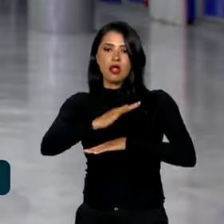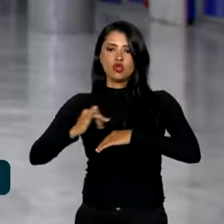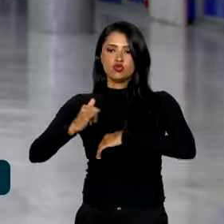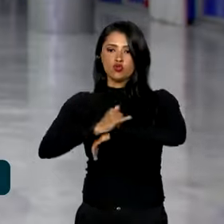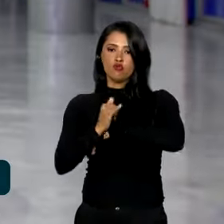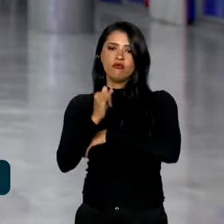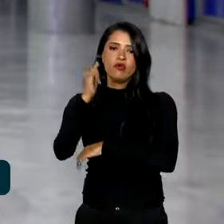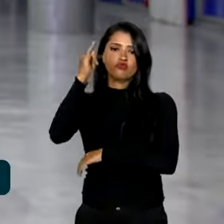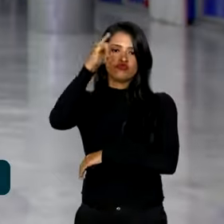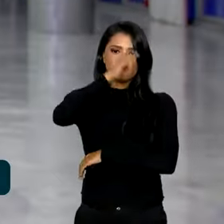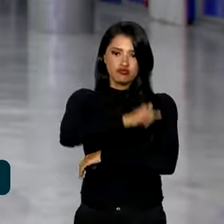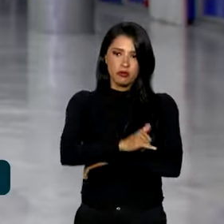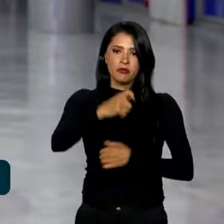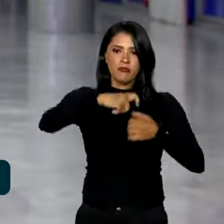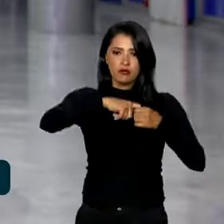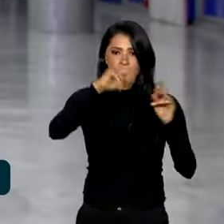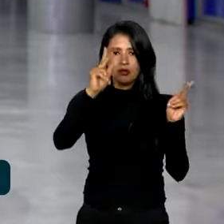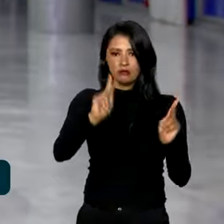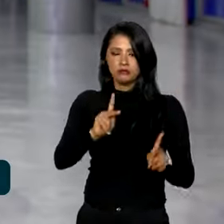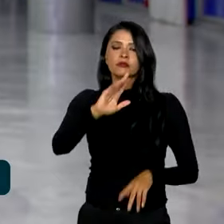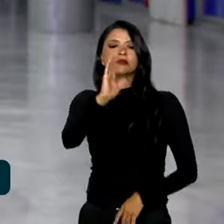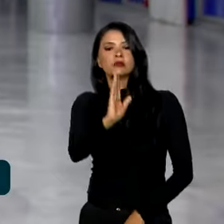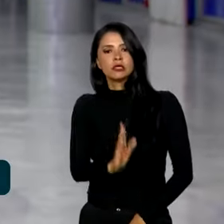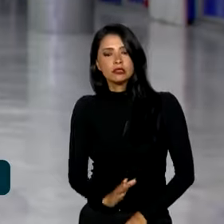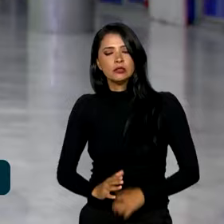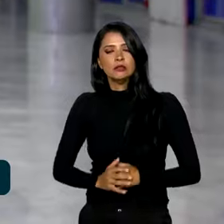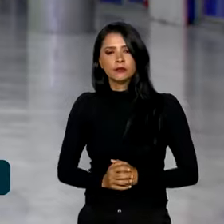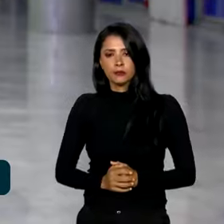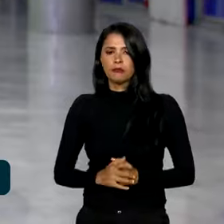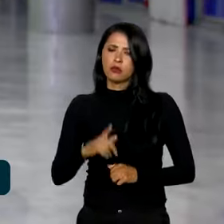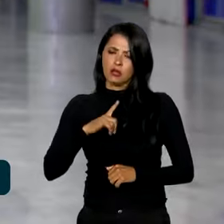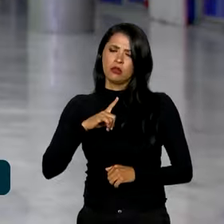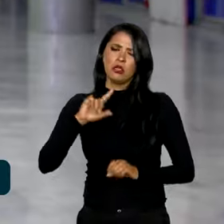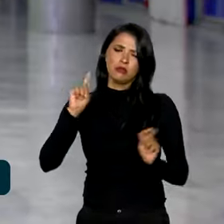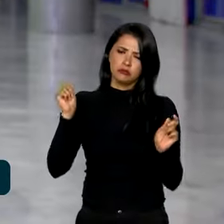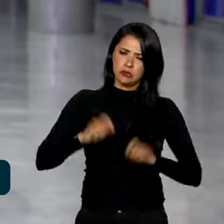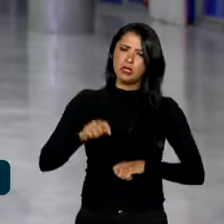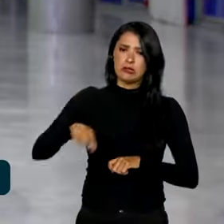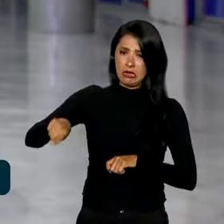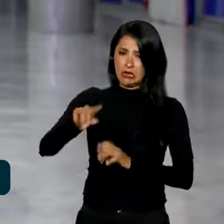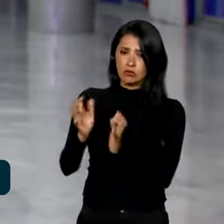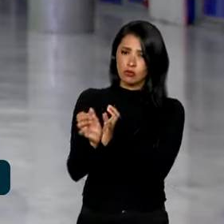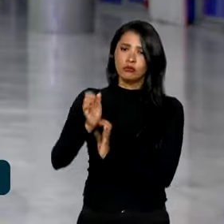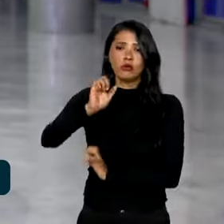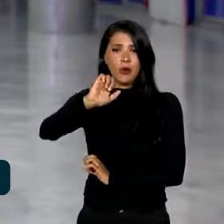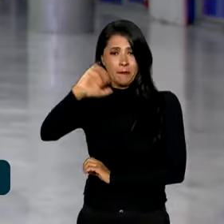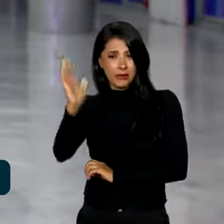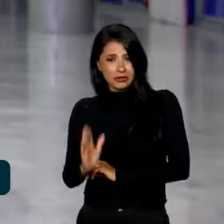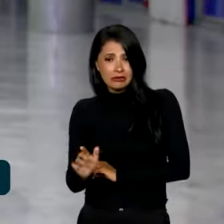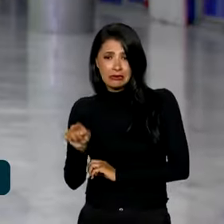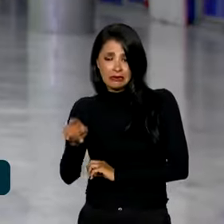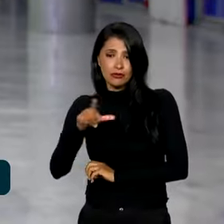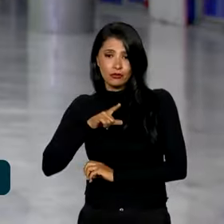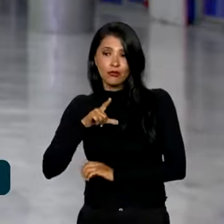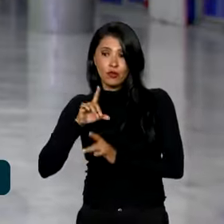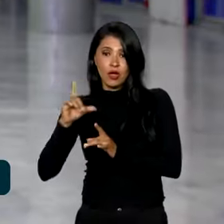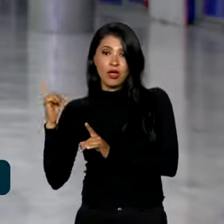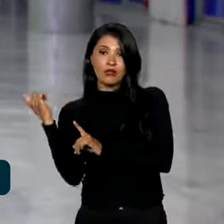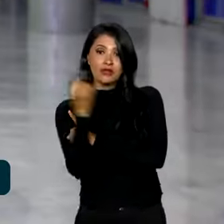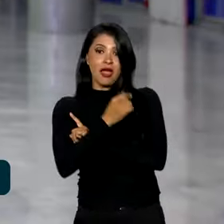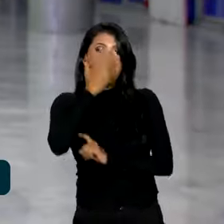Segundo o chanceler Mauro Vieira, existe uma possibilidade desses brasileiros conseguirem sair da região